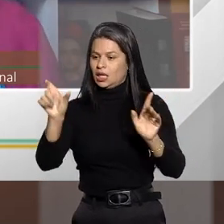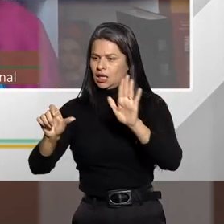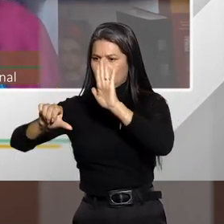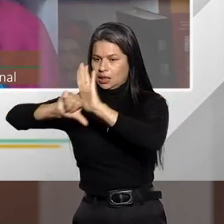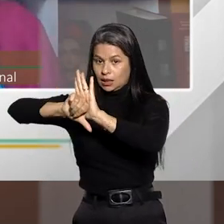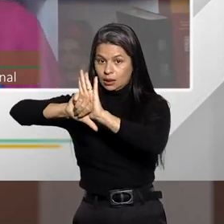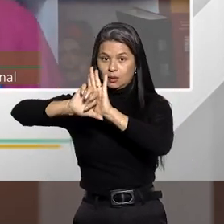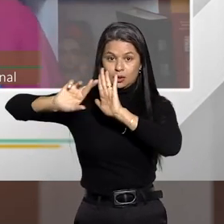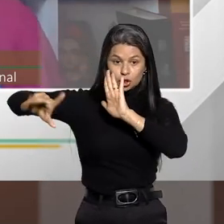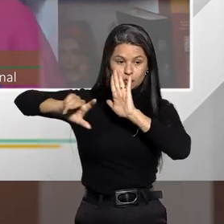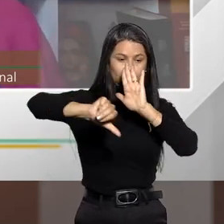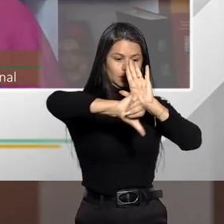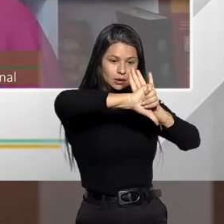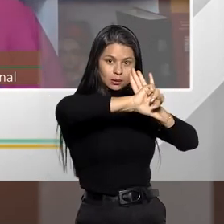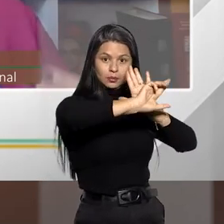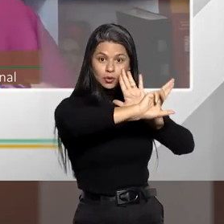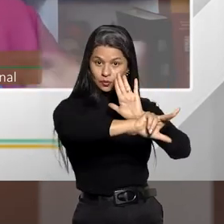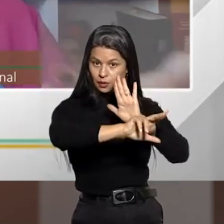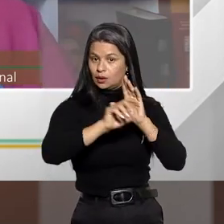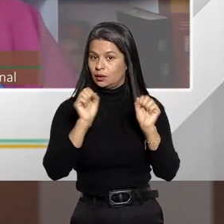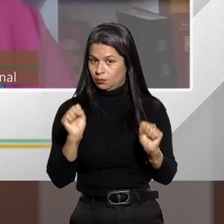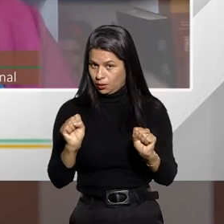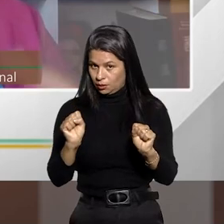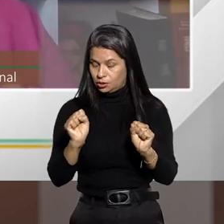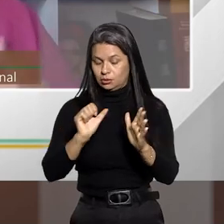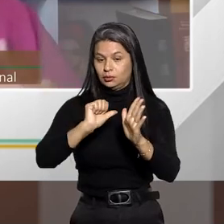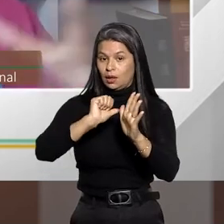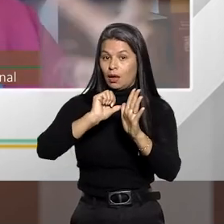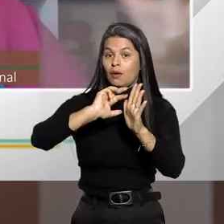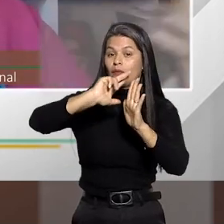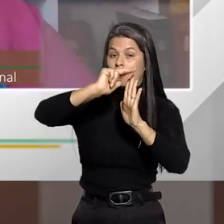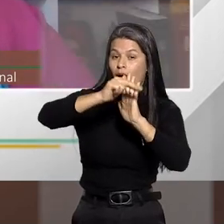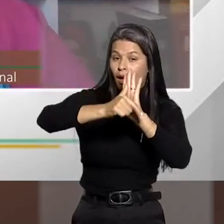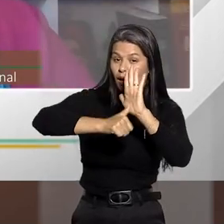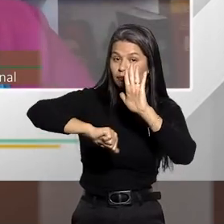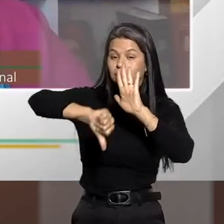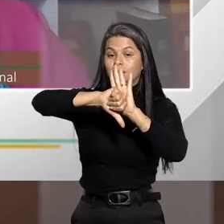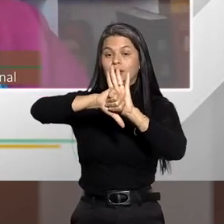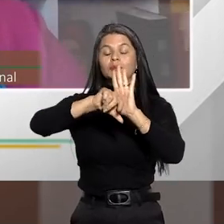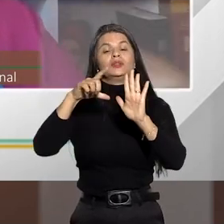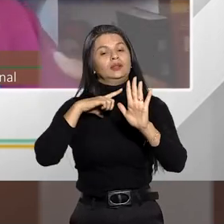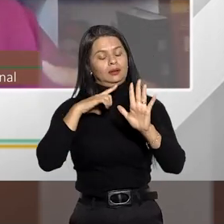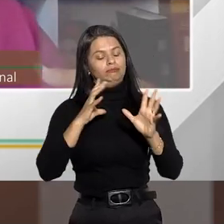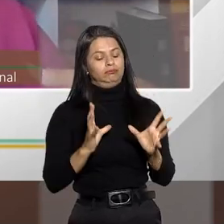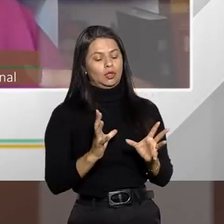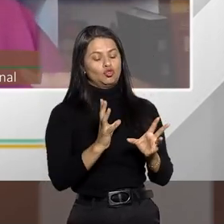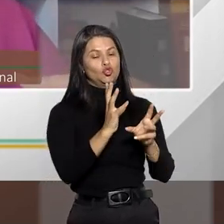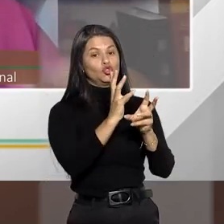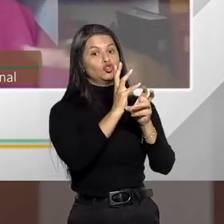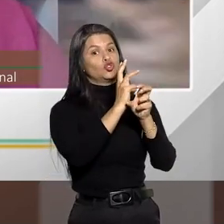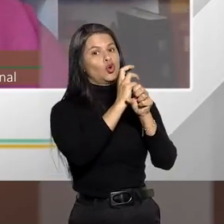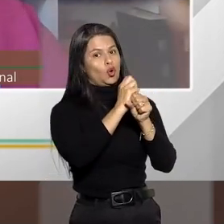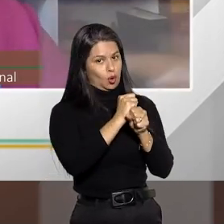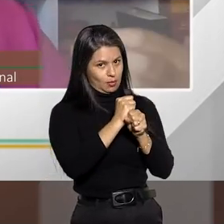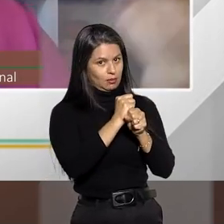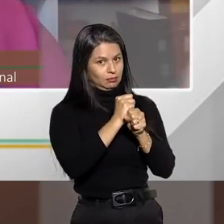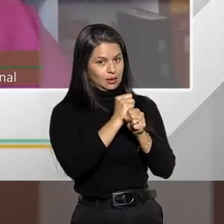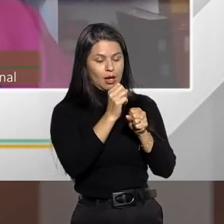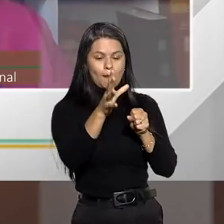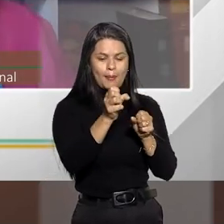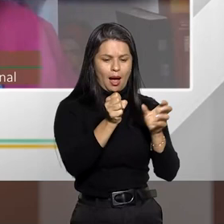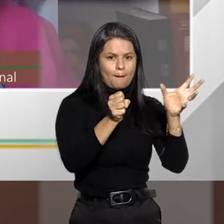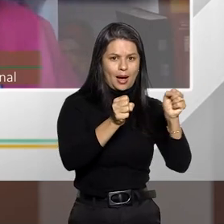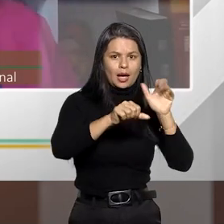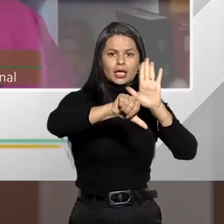também distintas, no concurso material de crimes, haverá o cúmulo das penas. Então haverá uma acumulação, uma